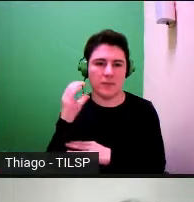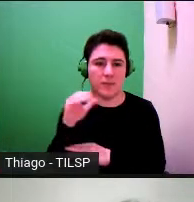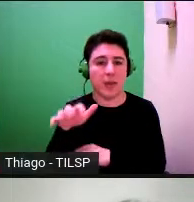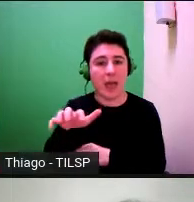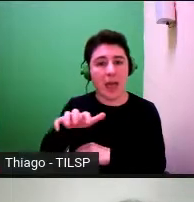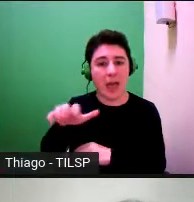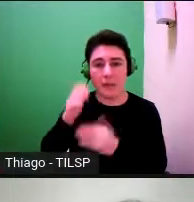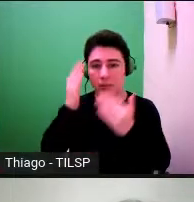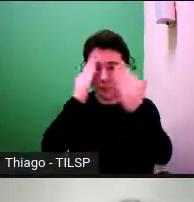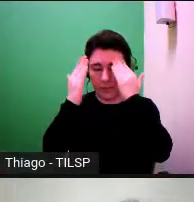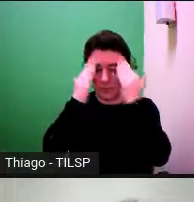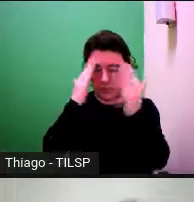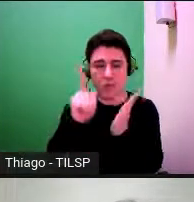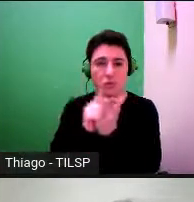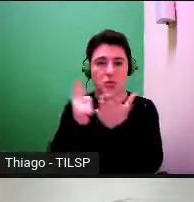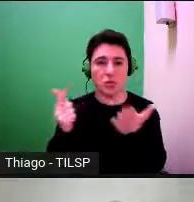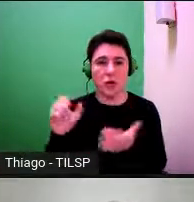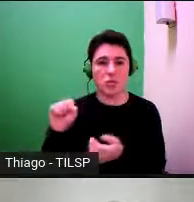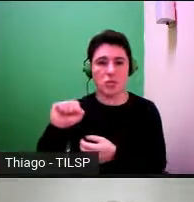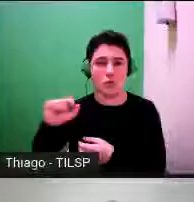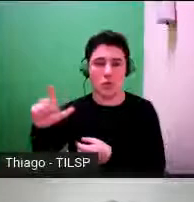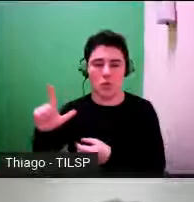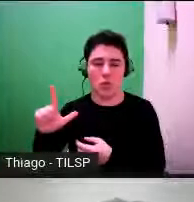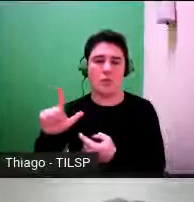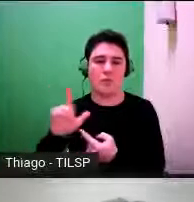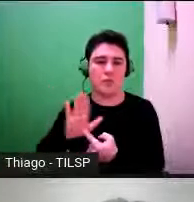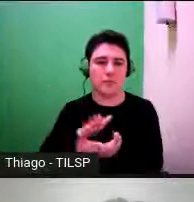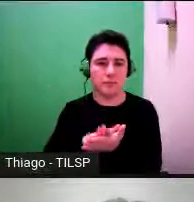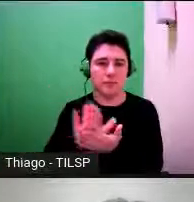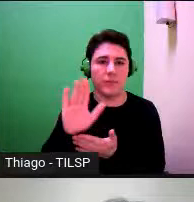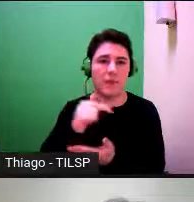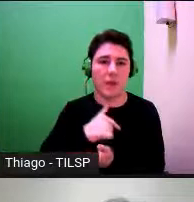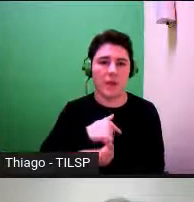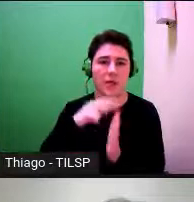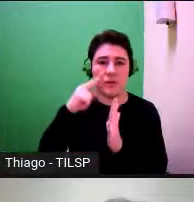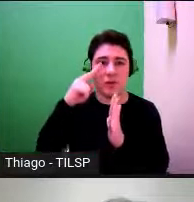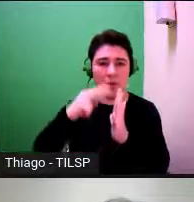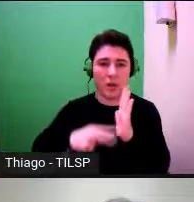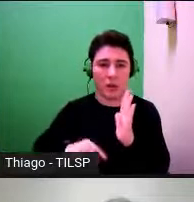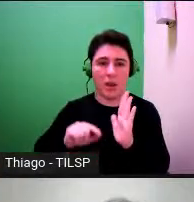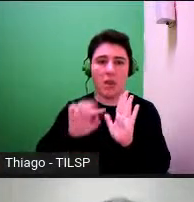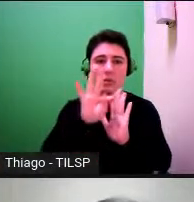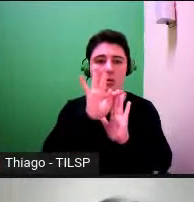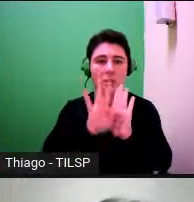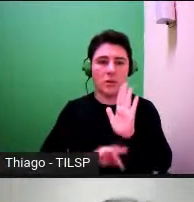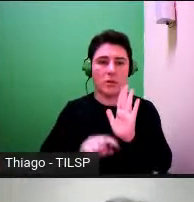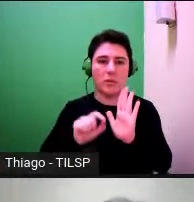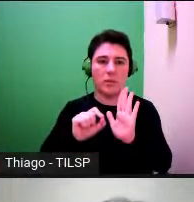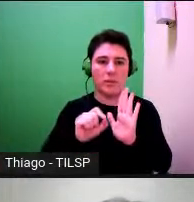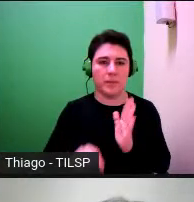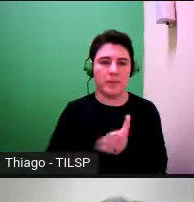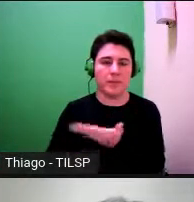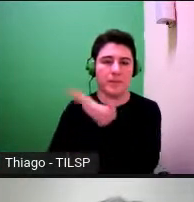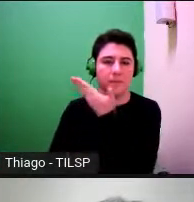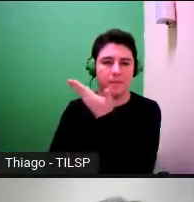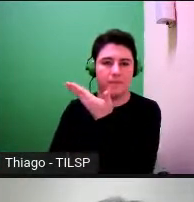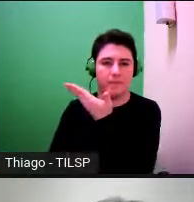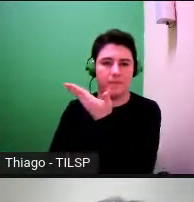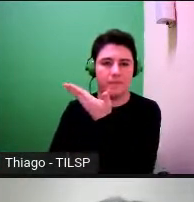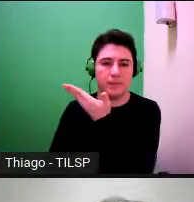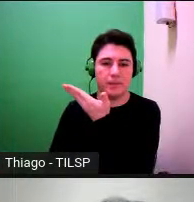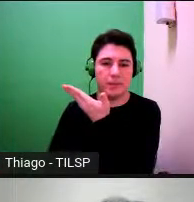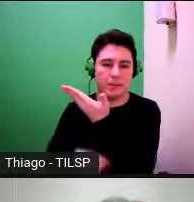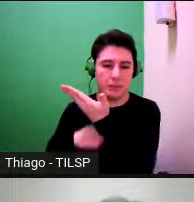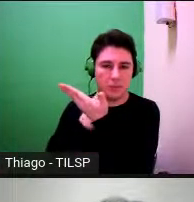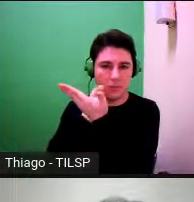publicado no jornal Sol e eu terei que ler rapidamente julgo eu o texto uma equipa de investigadores da Universidade